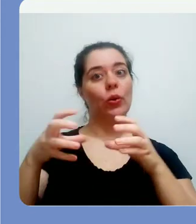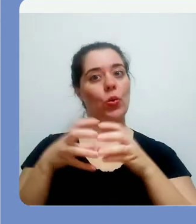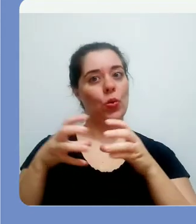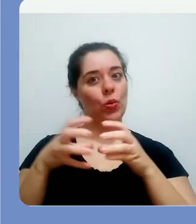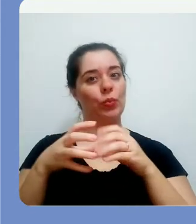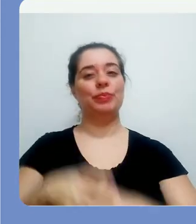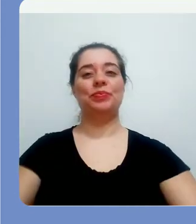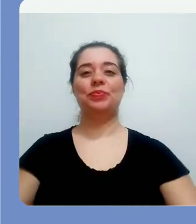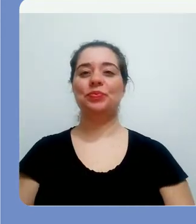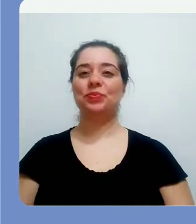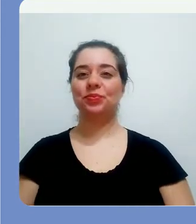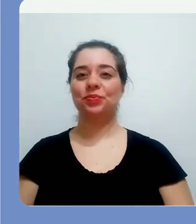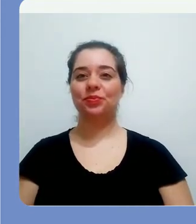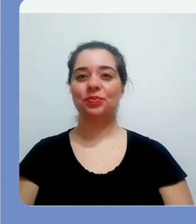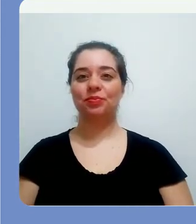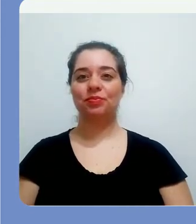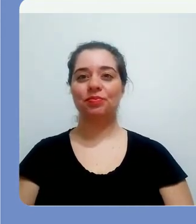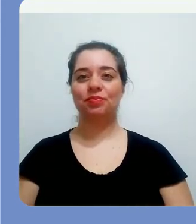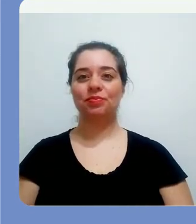inscritos dentro deste grupo.